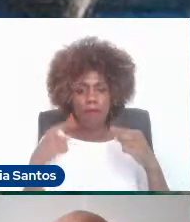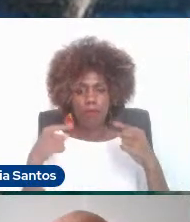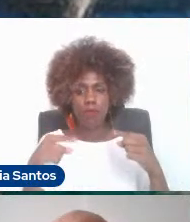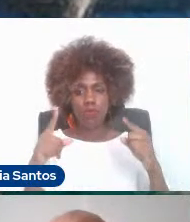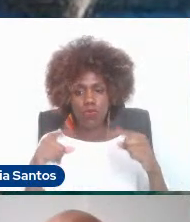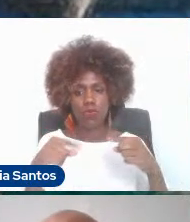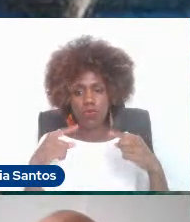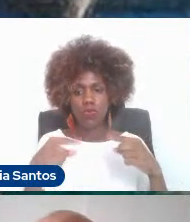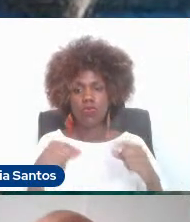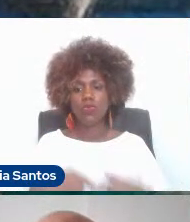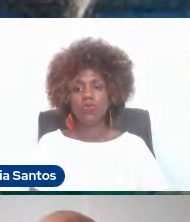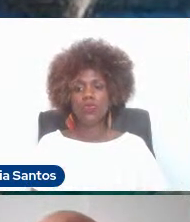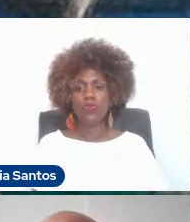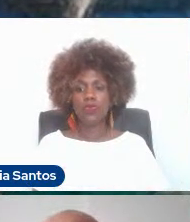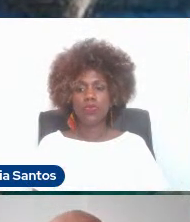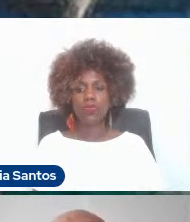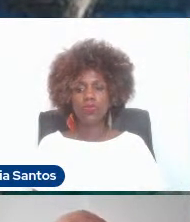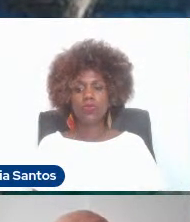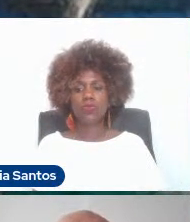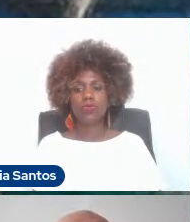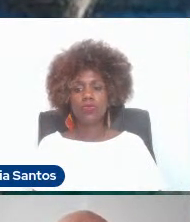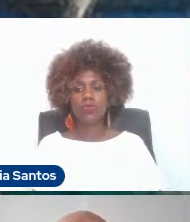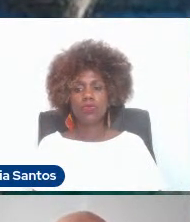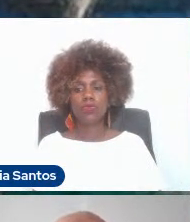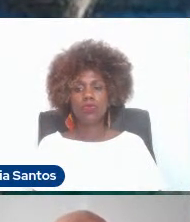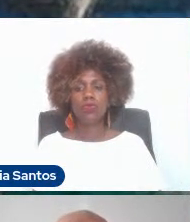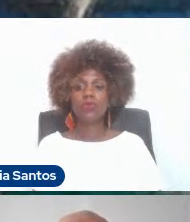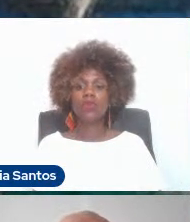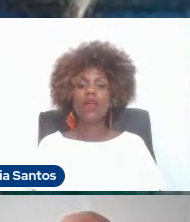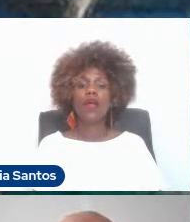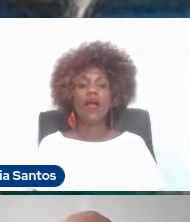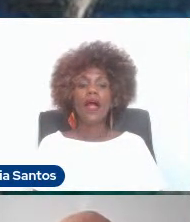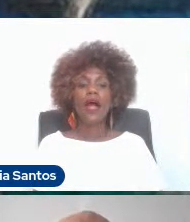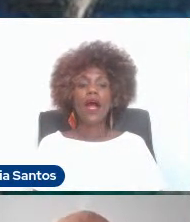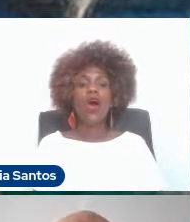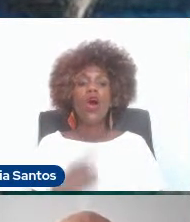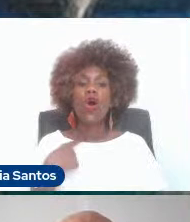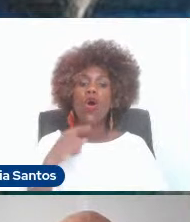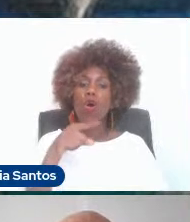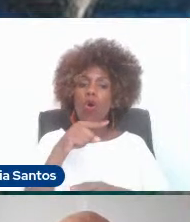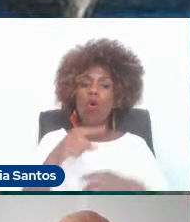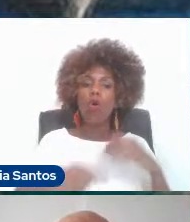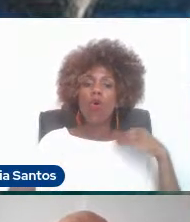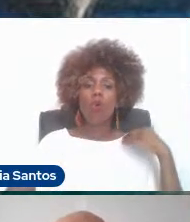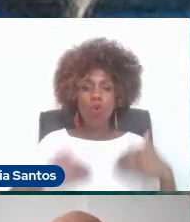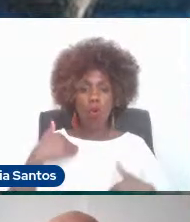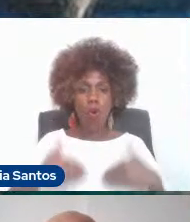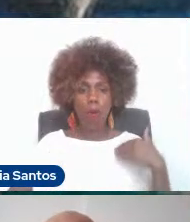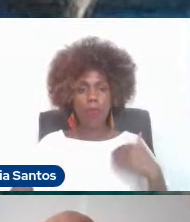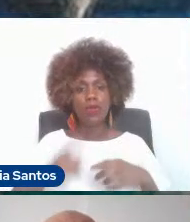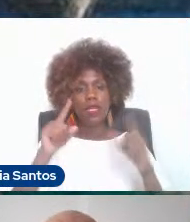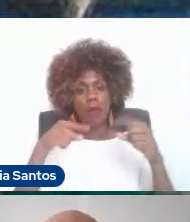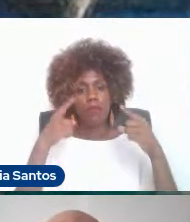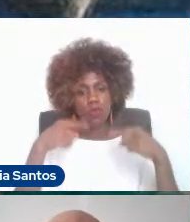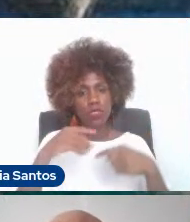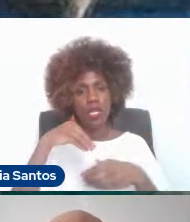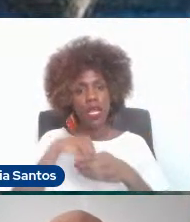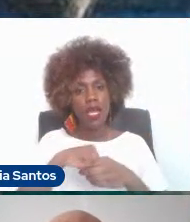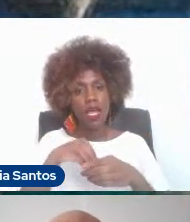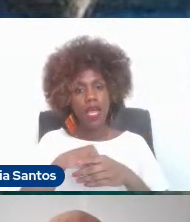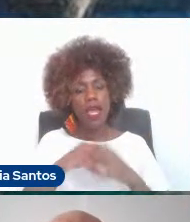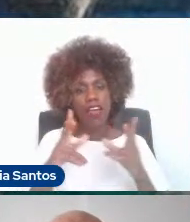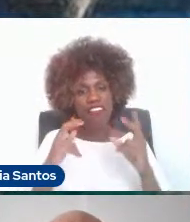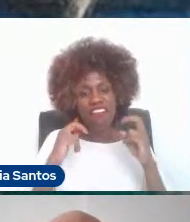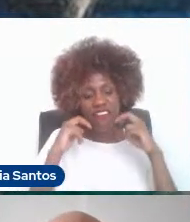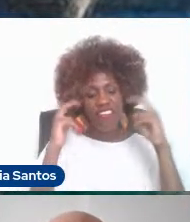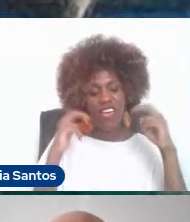O componente corporal da música enquanto objeto de vergonha. Então, essa é sensação que eu tenho enquanto músico, e